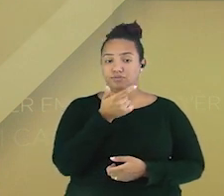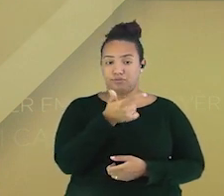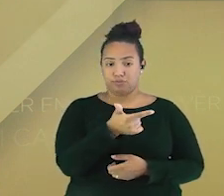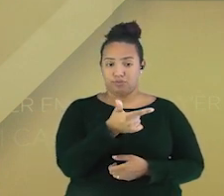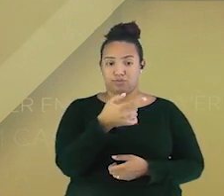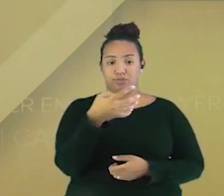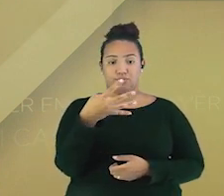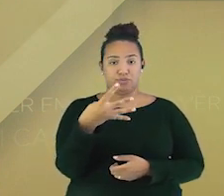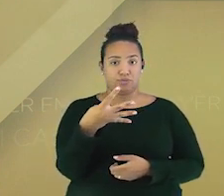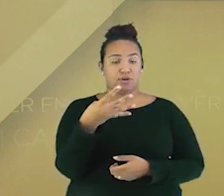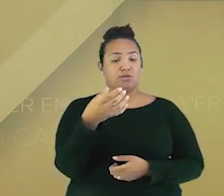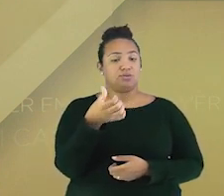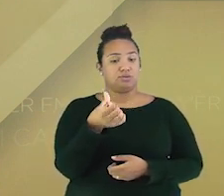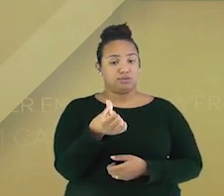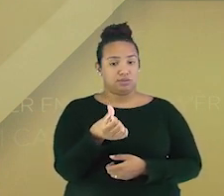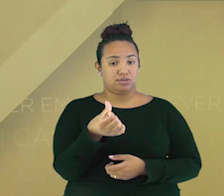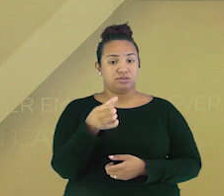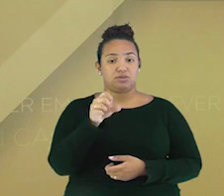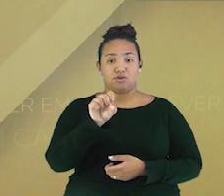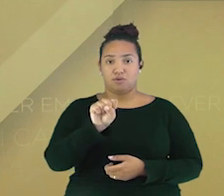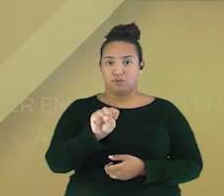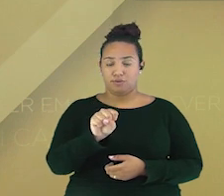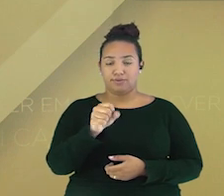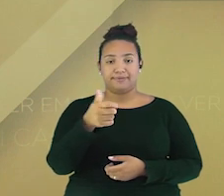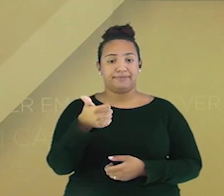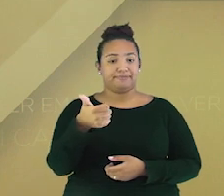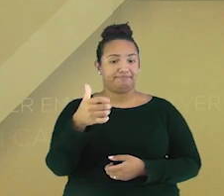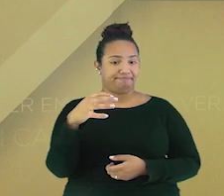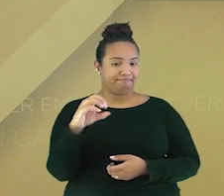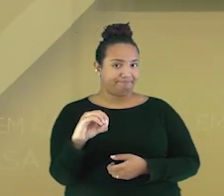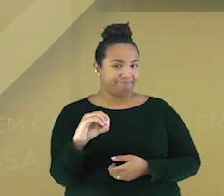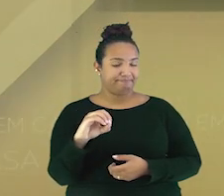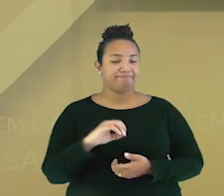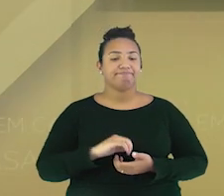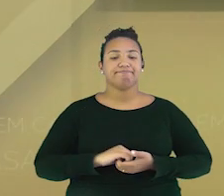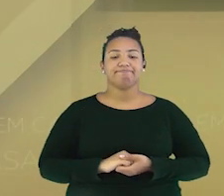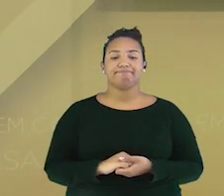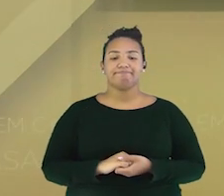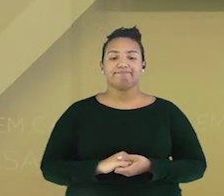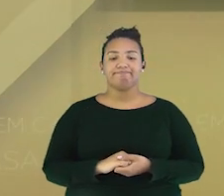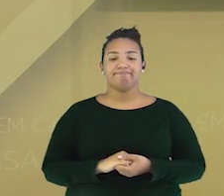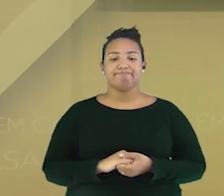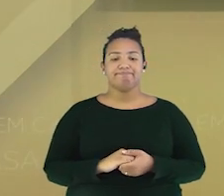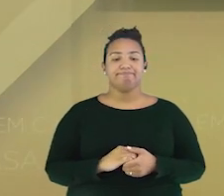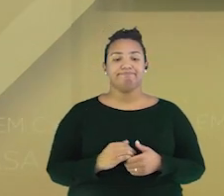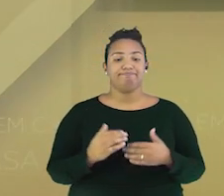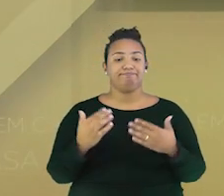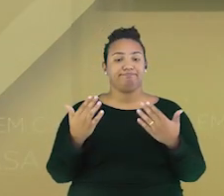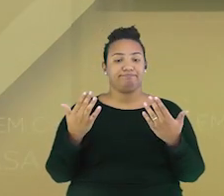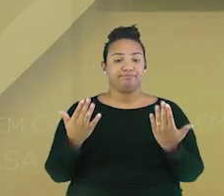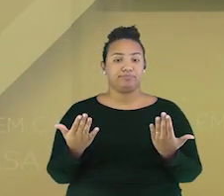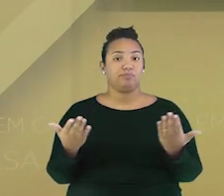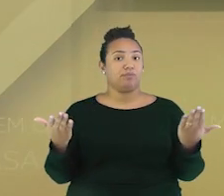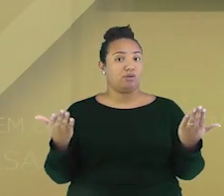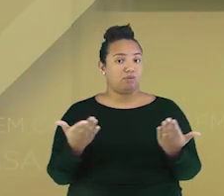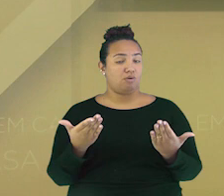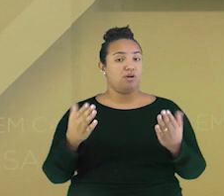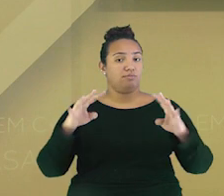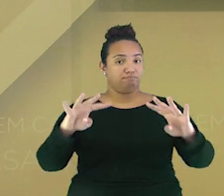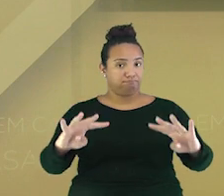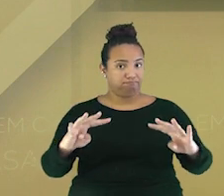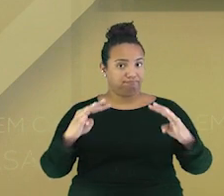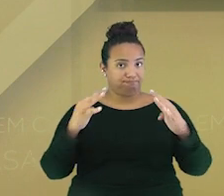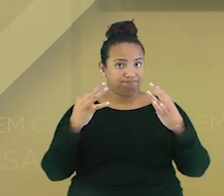o 4, o 6, o 8 e o 10. Crianças, se liguem aqui e prestem bastante atenção.